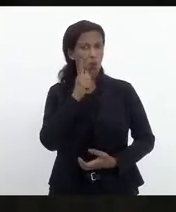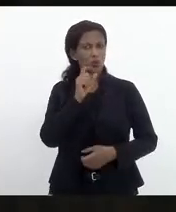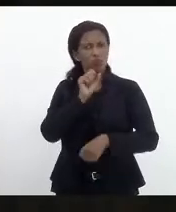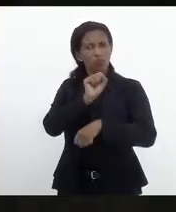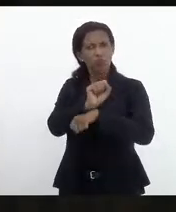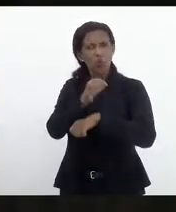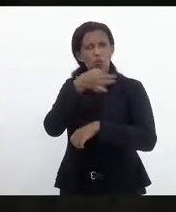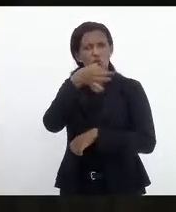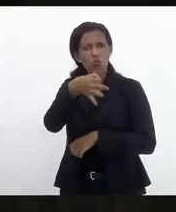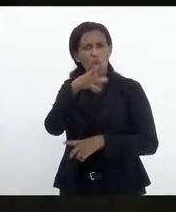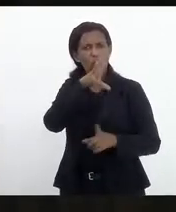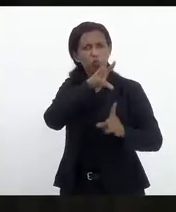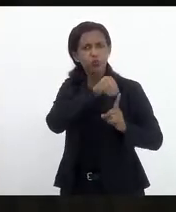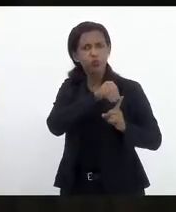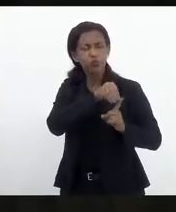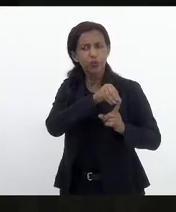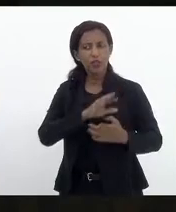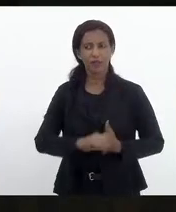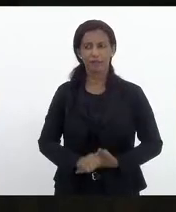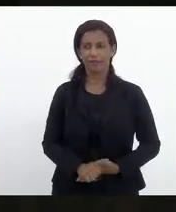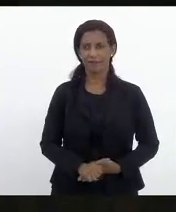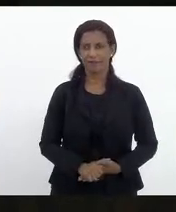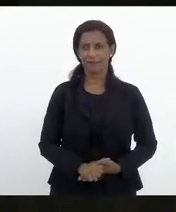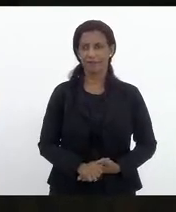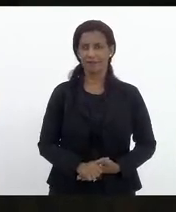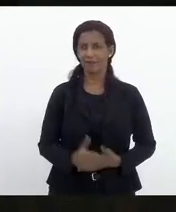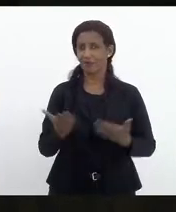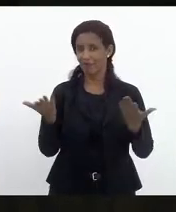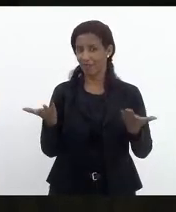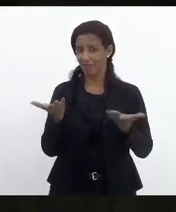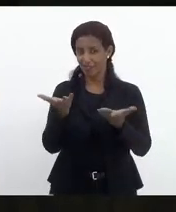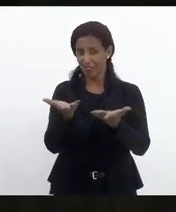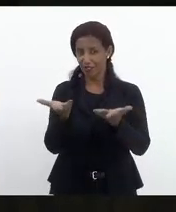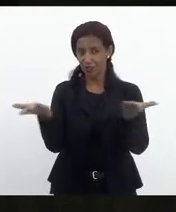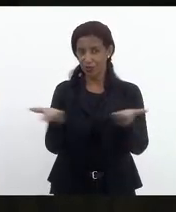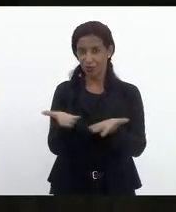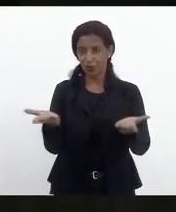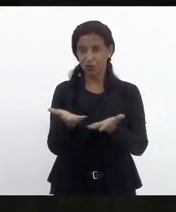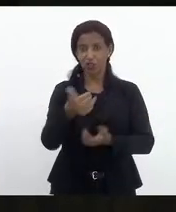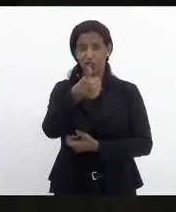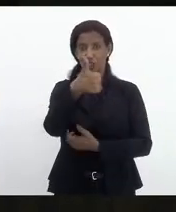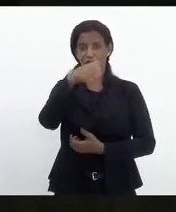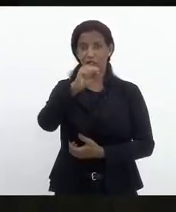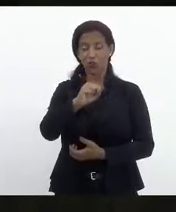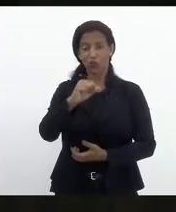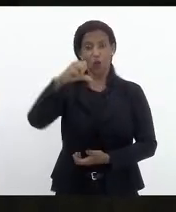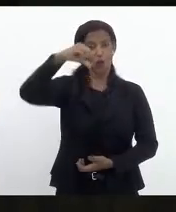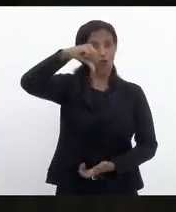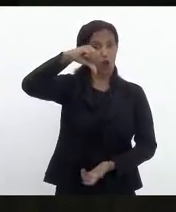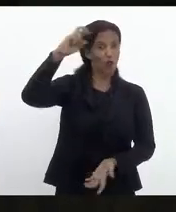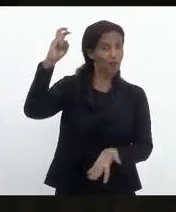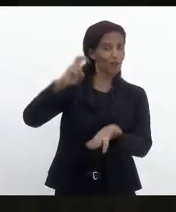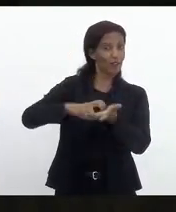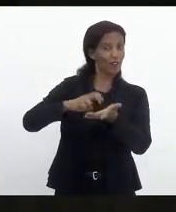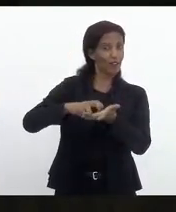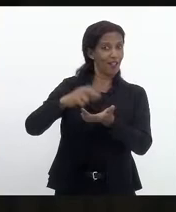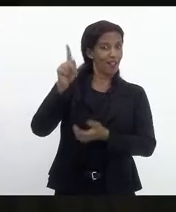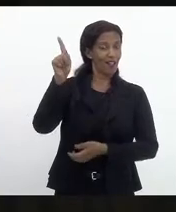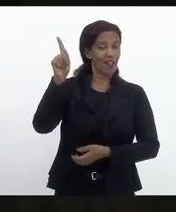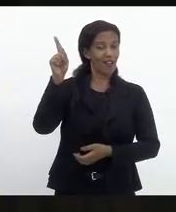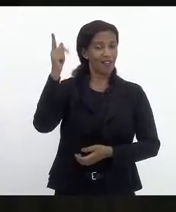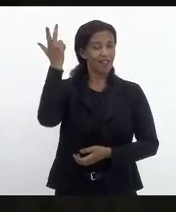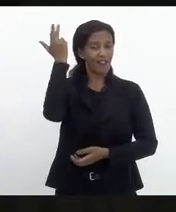som, mas V. Exª está convocado para dia 18, às 9 horas, lá na Gávea,